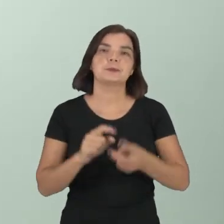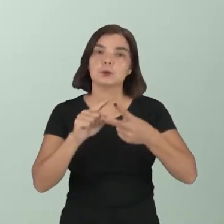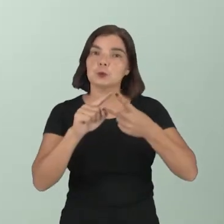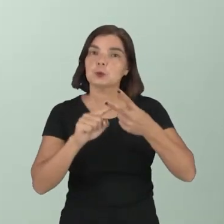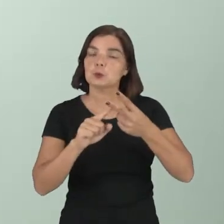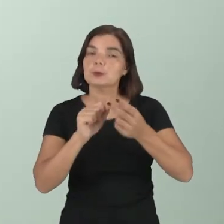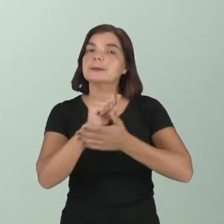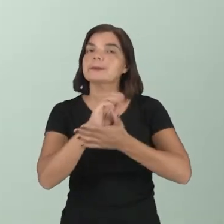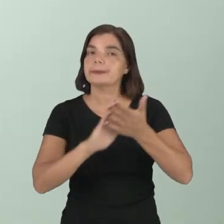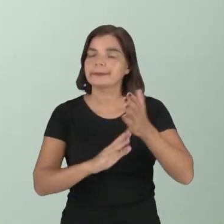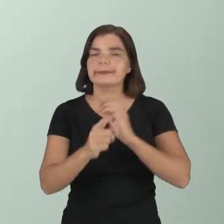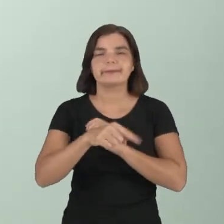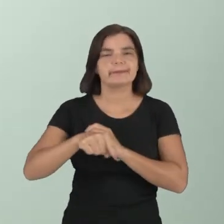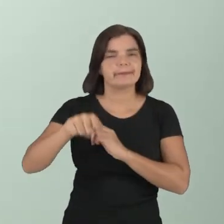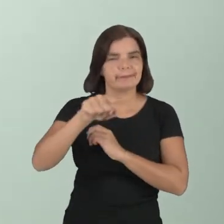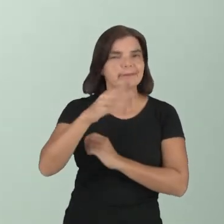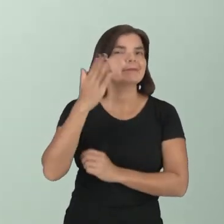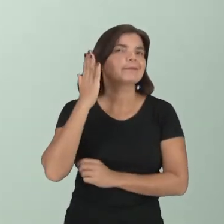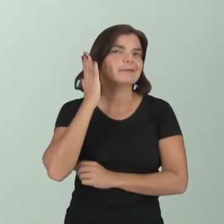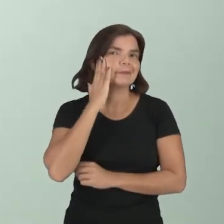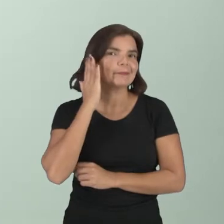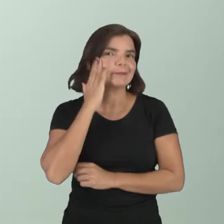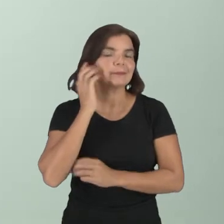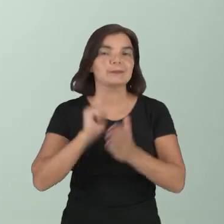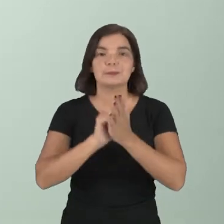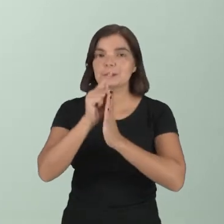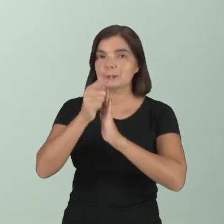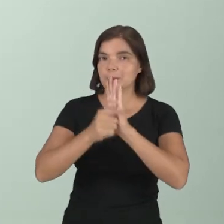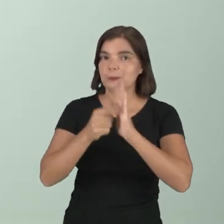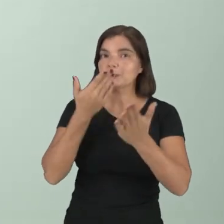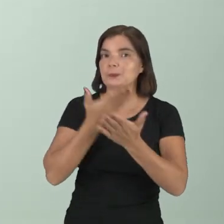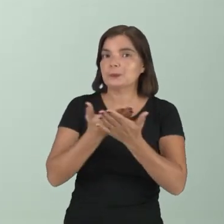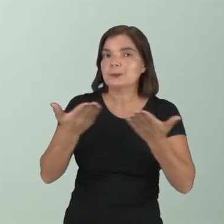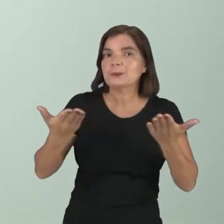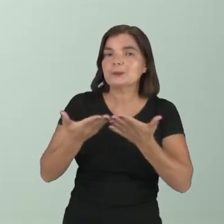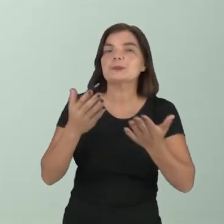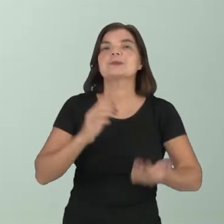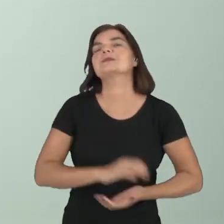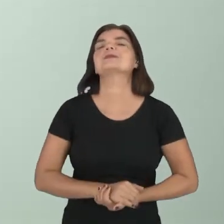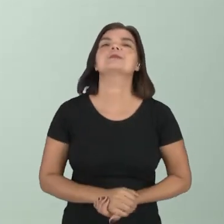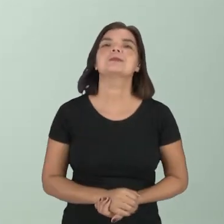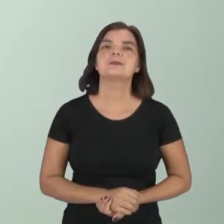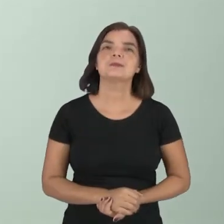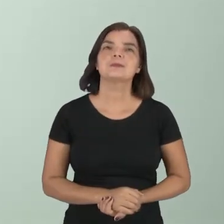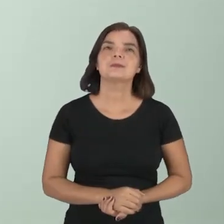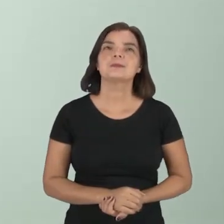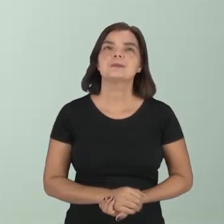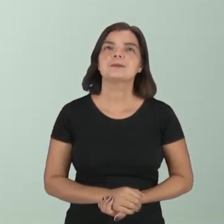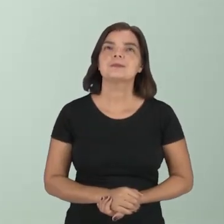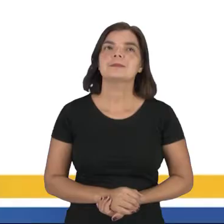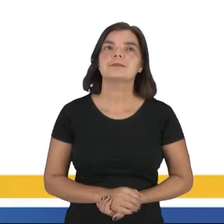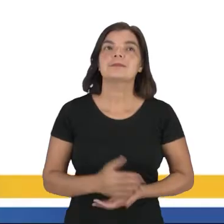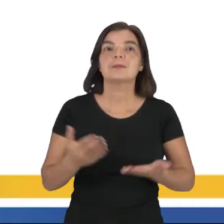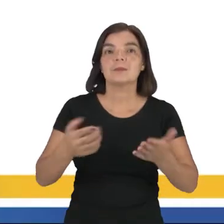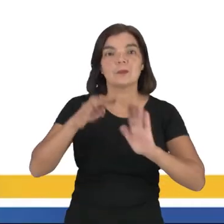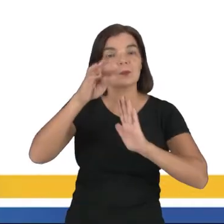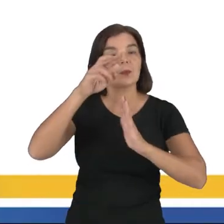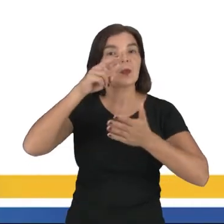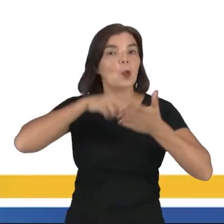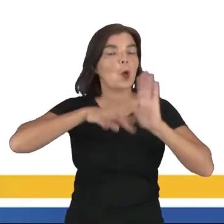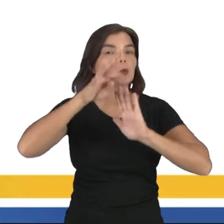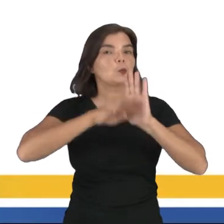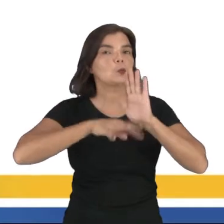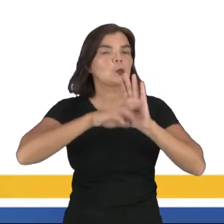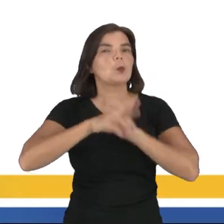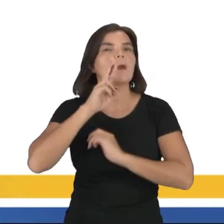duas questões para ver se vocês compreenderam os gêneros estudados hoje. Vamos lá. Leia o texto